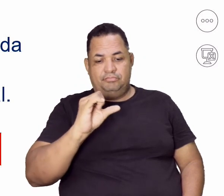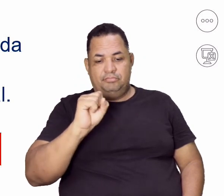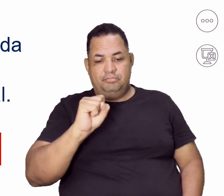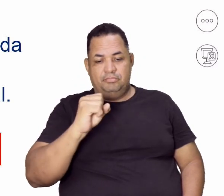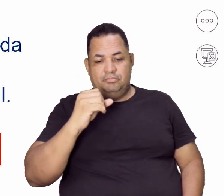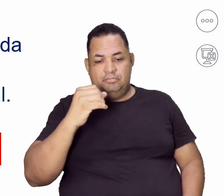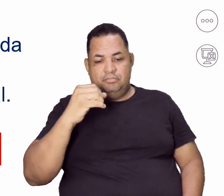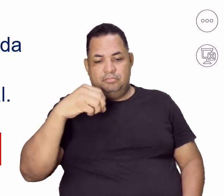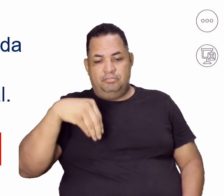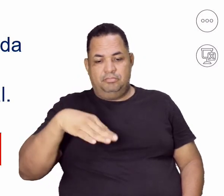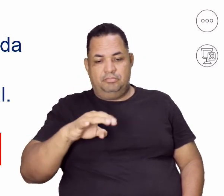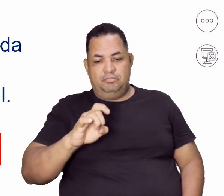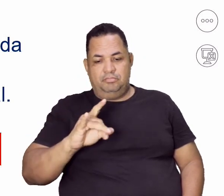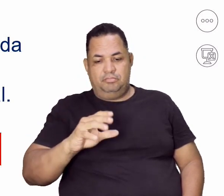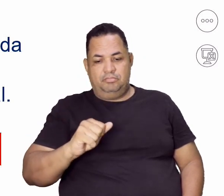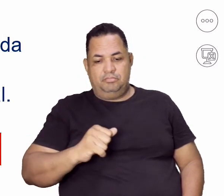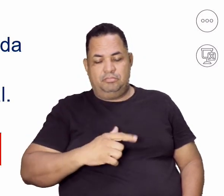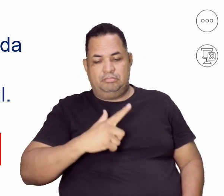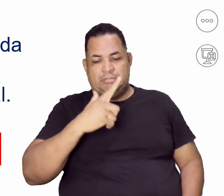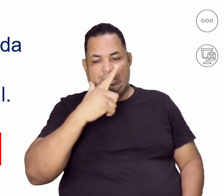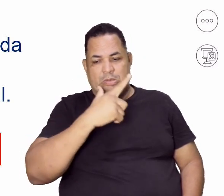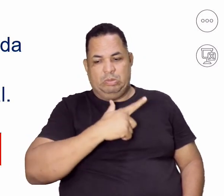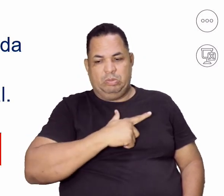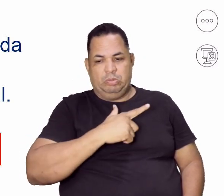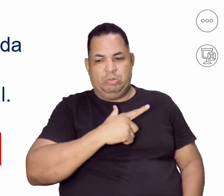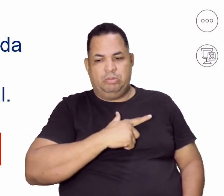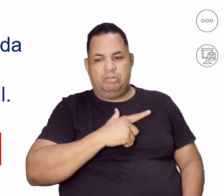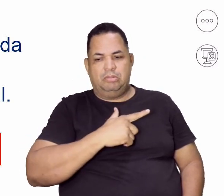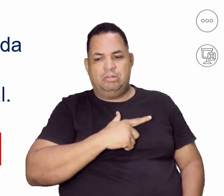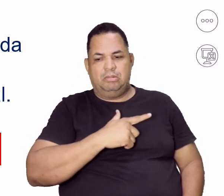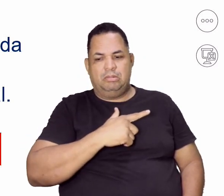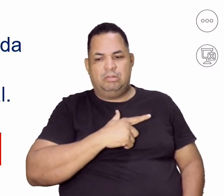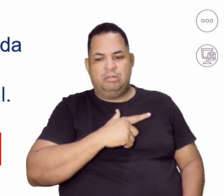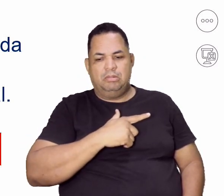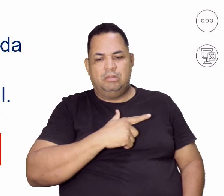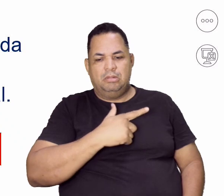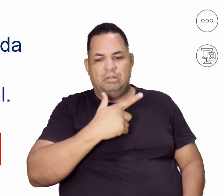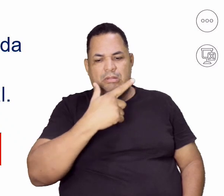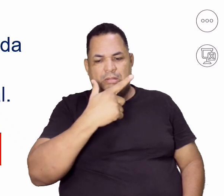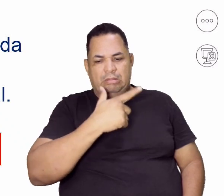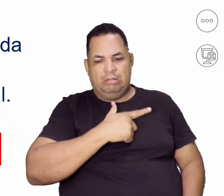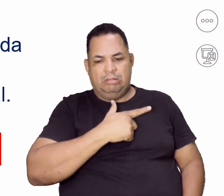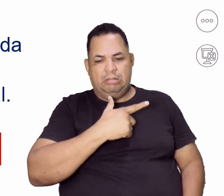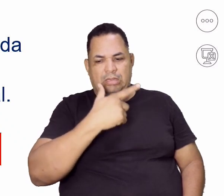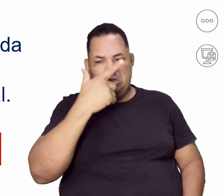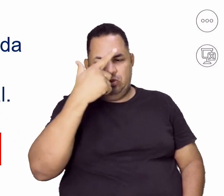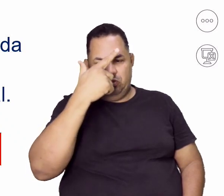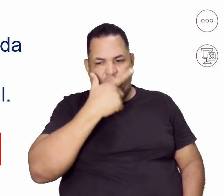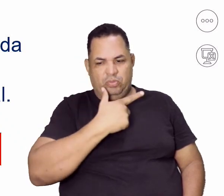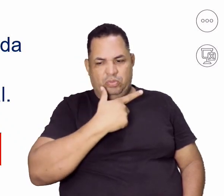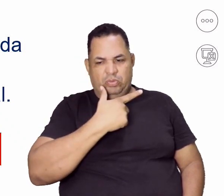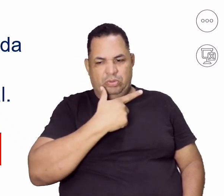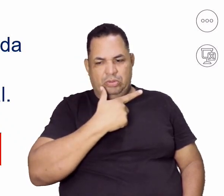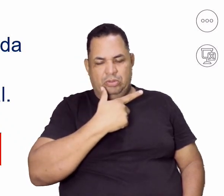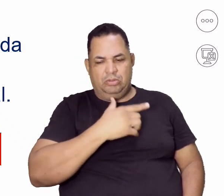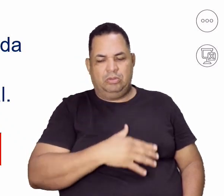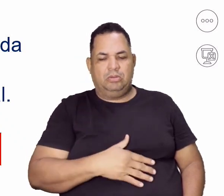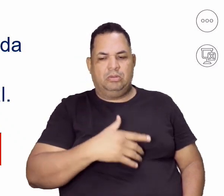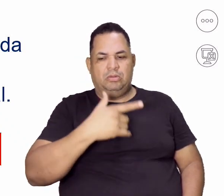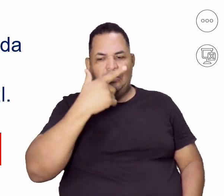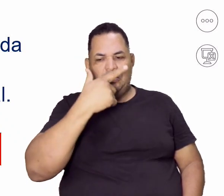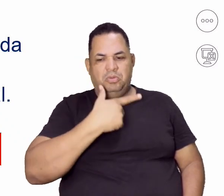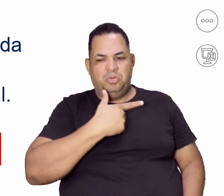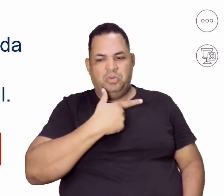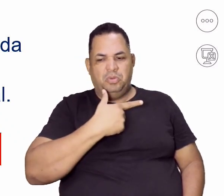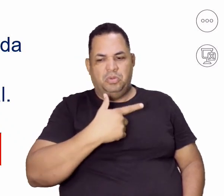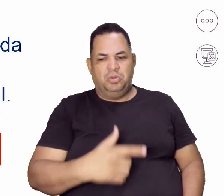referindo a feiura. Essa desmofia, essa feiura vem aí do grego, né? Uma palavra originária aí do grego. Então